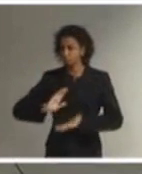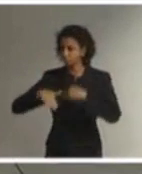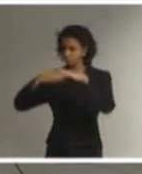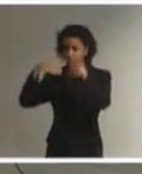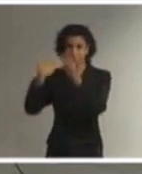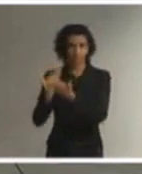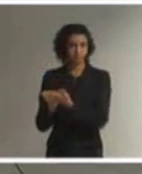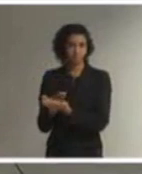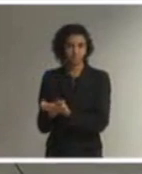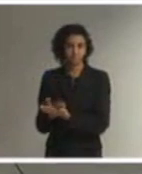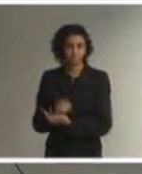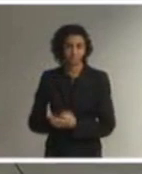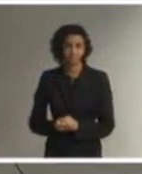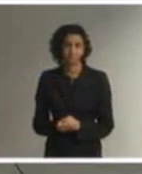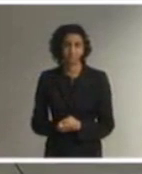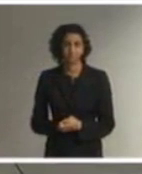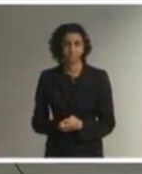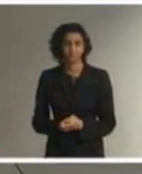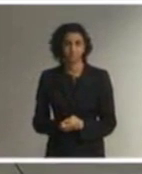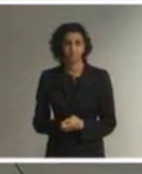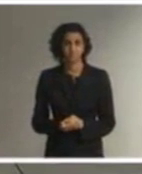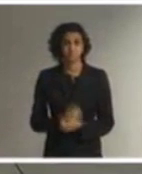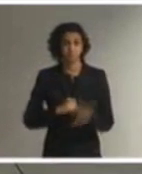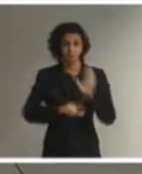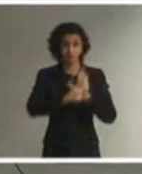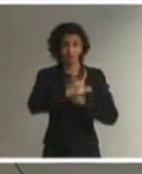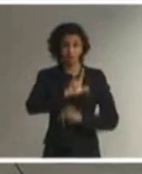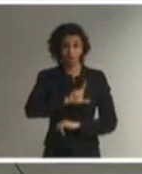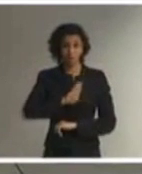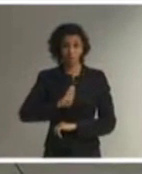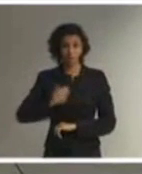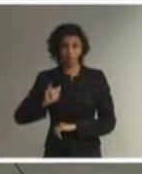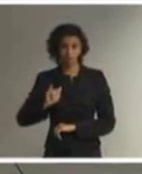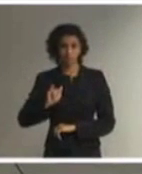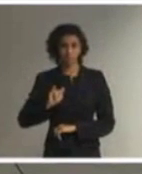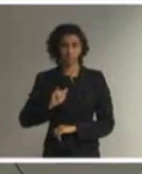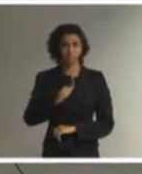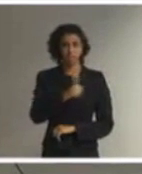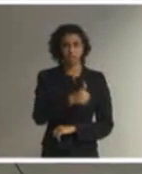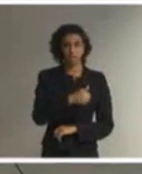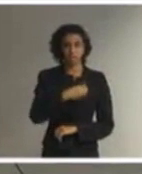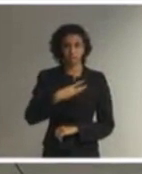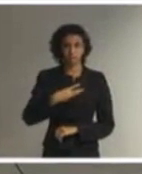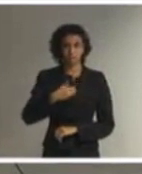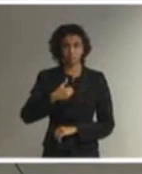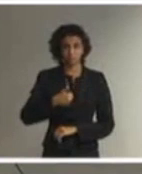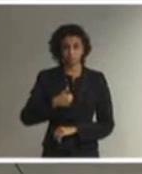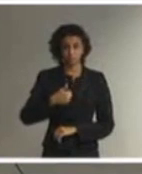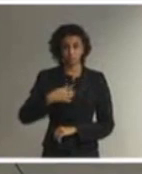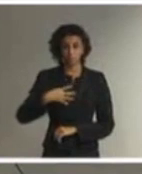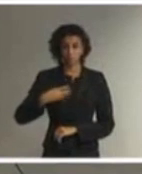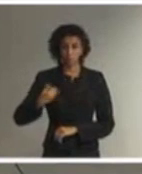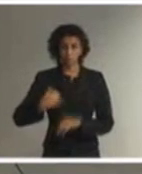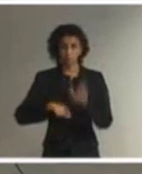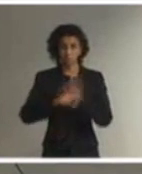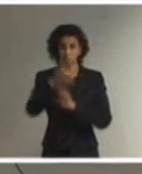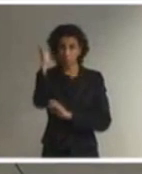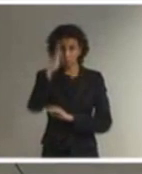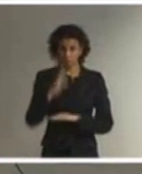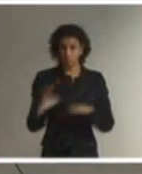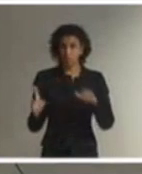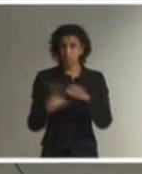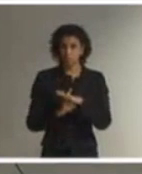capacidades. A Lei Brasileira da Inclusão, que é a Lei 13.146, ela